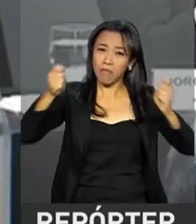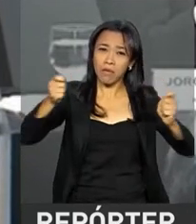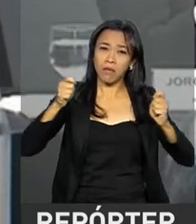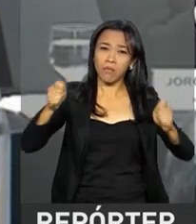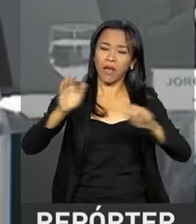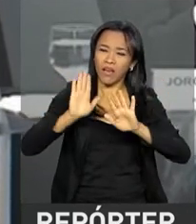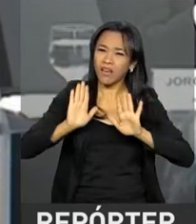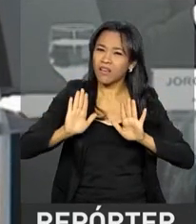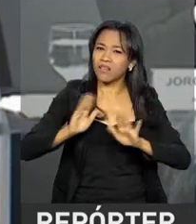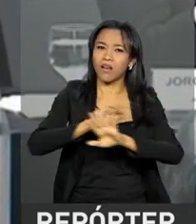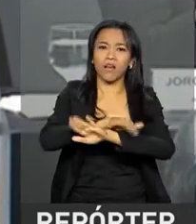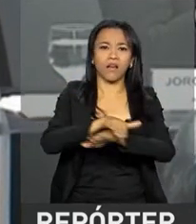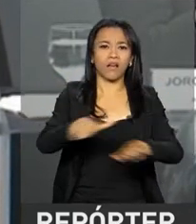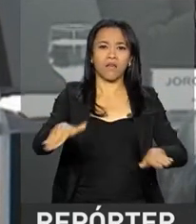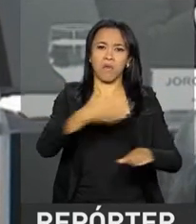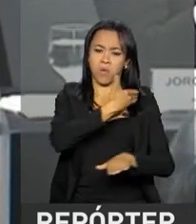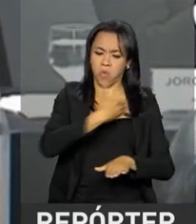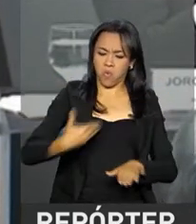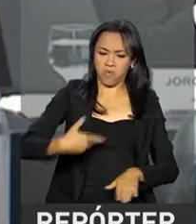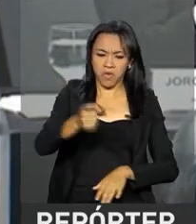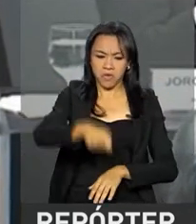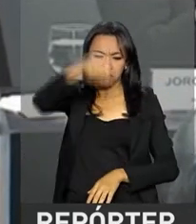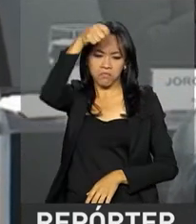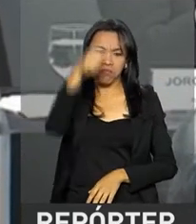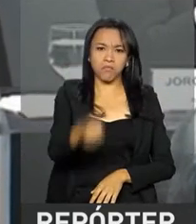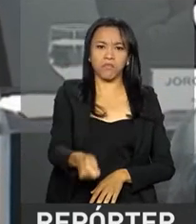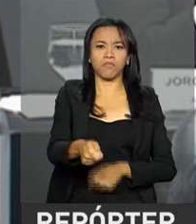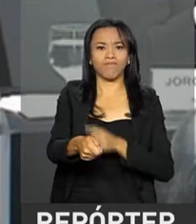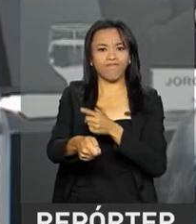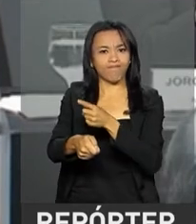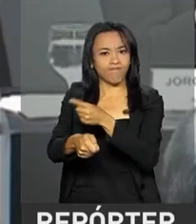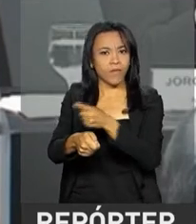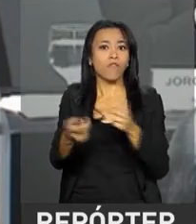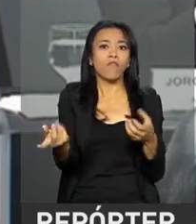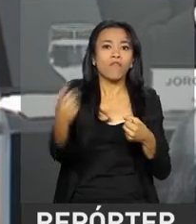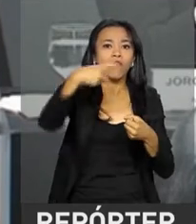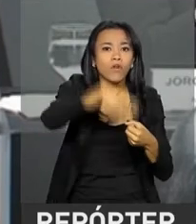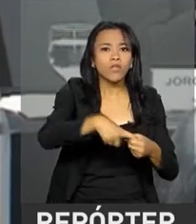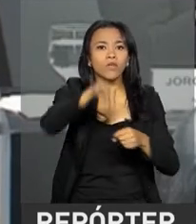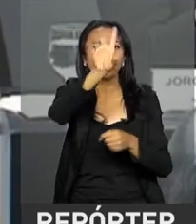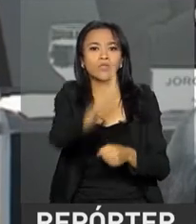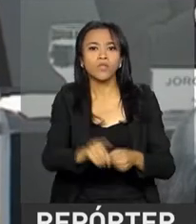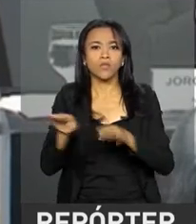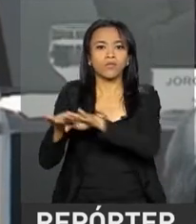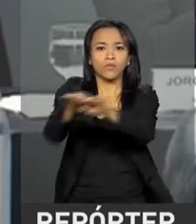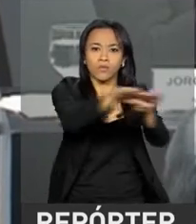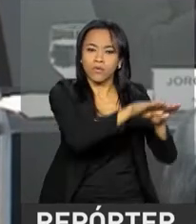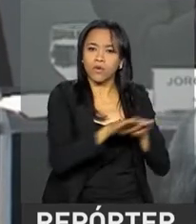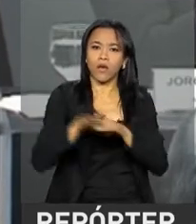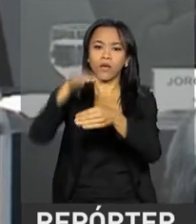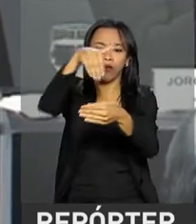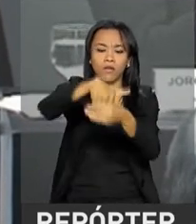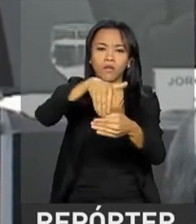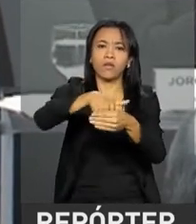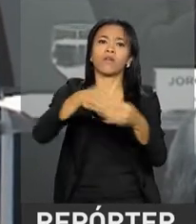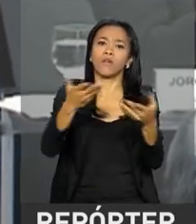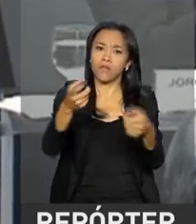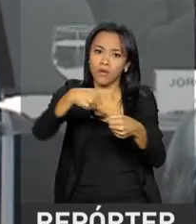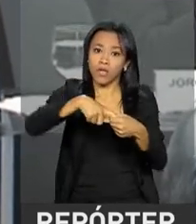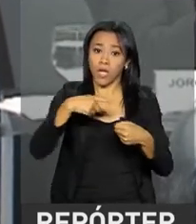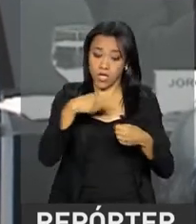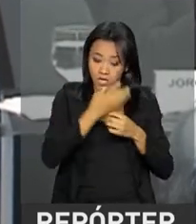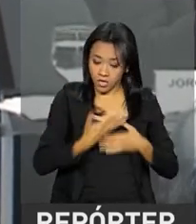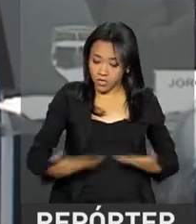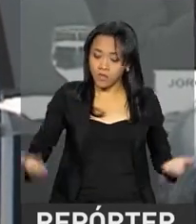basta da Venezuela dictatorial, restaurem a democracia e aqui, neste grupo de quatro amigos,